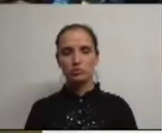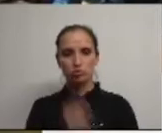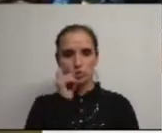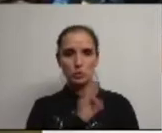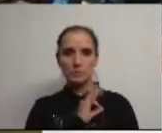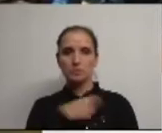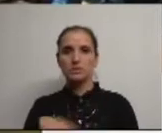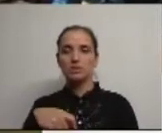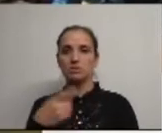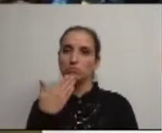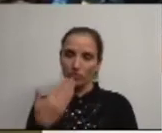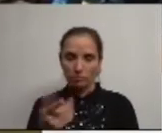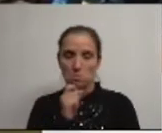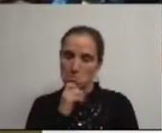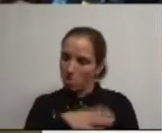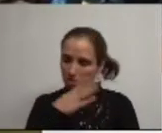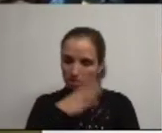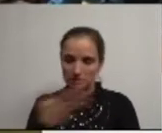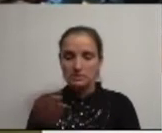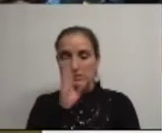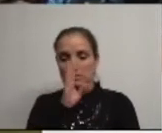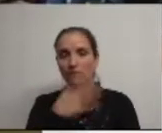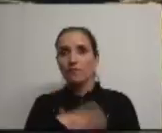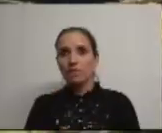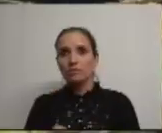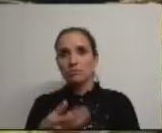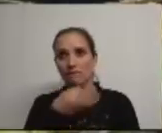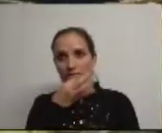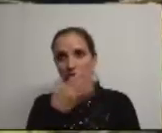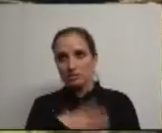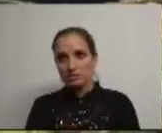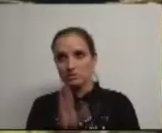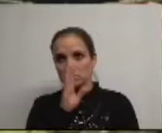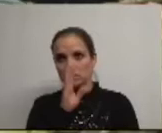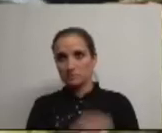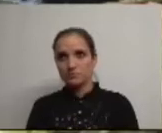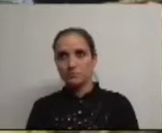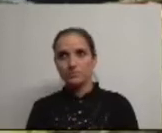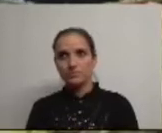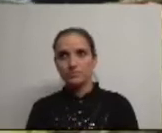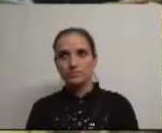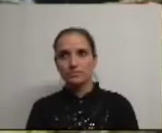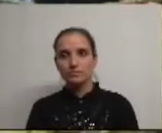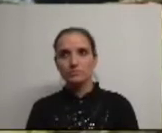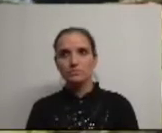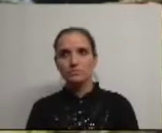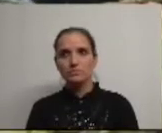Presidente da Câmara, faz favor, tem a palavra, se pretender usar dela, para a sua intervenção.